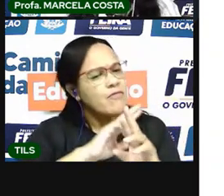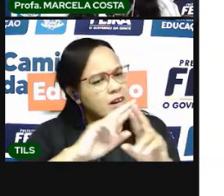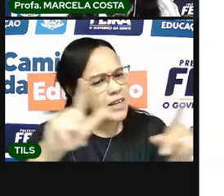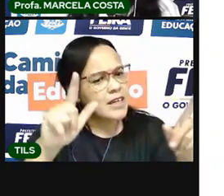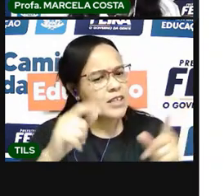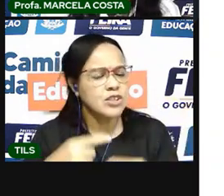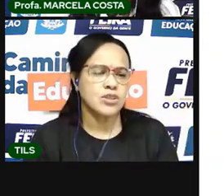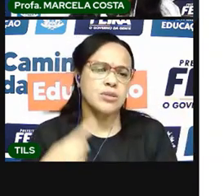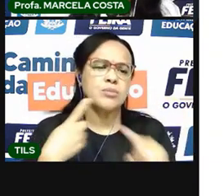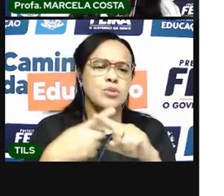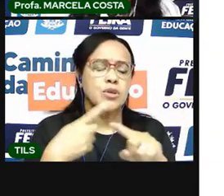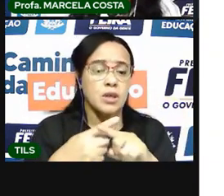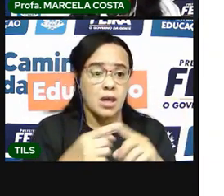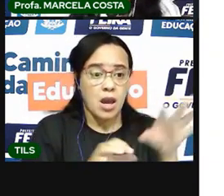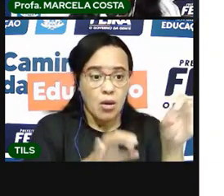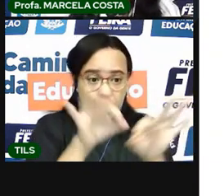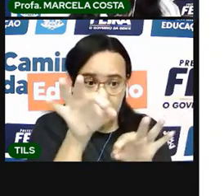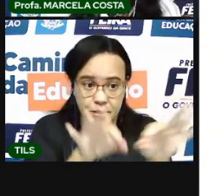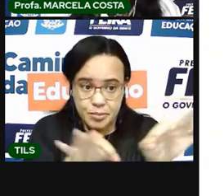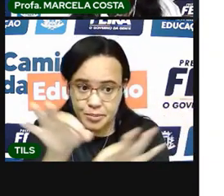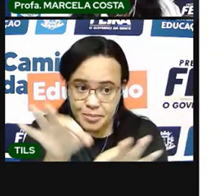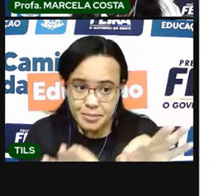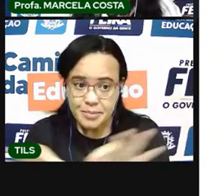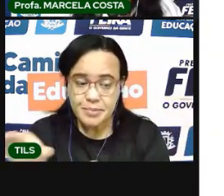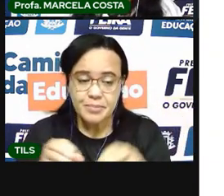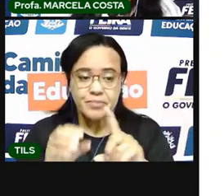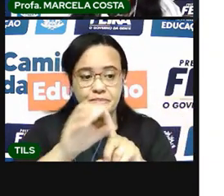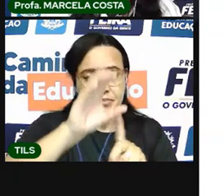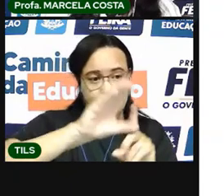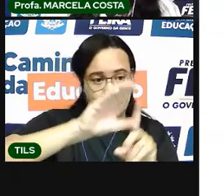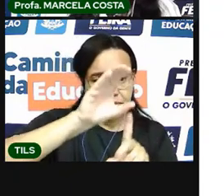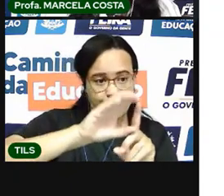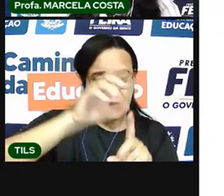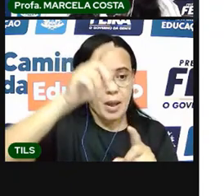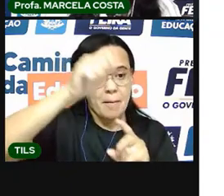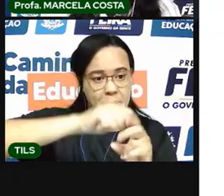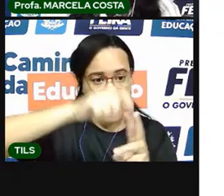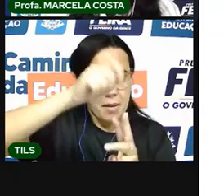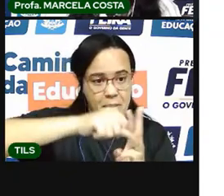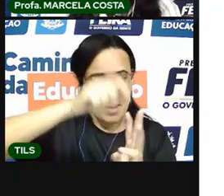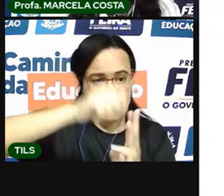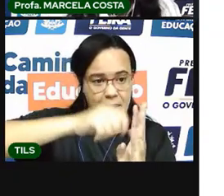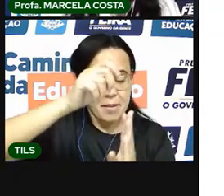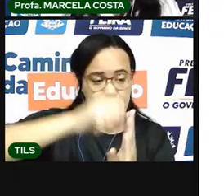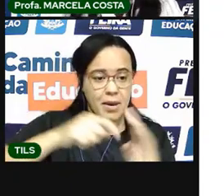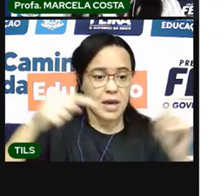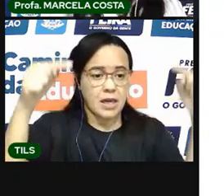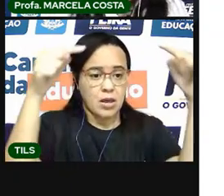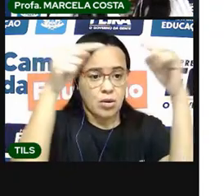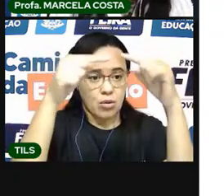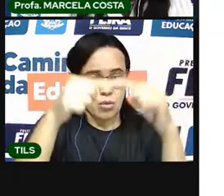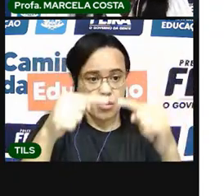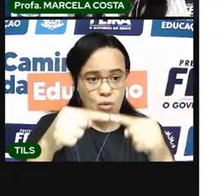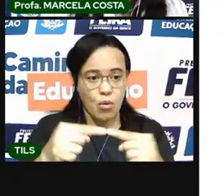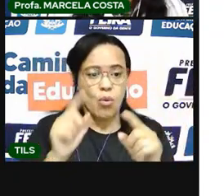Eles organizam o calendário, os meses do ano, conforme a